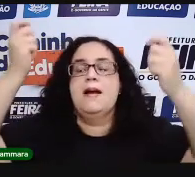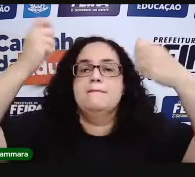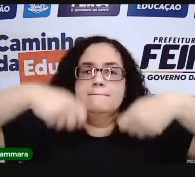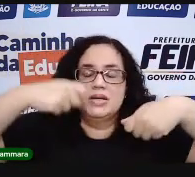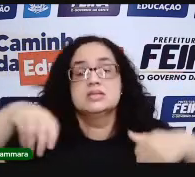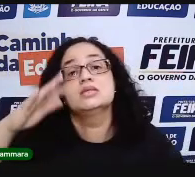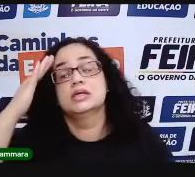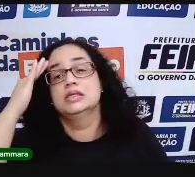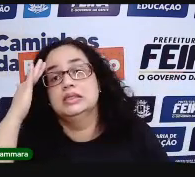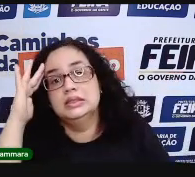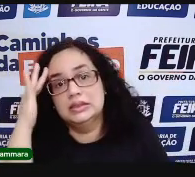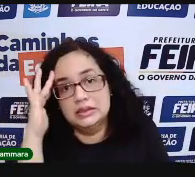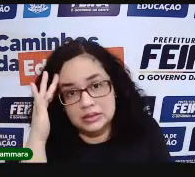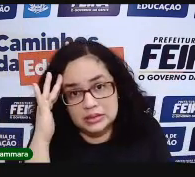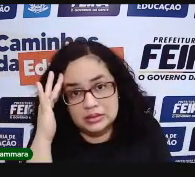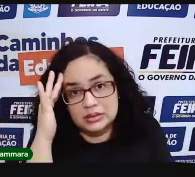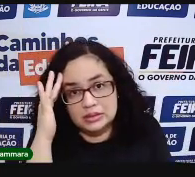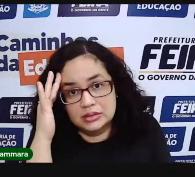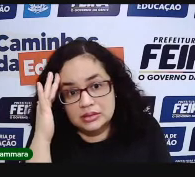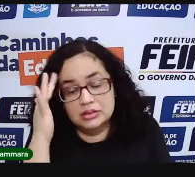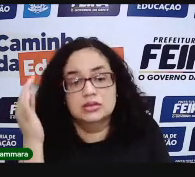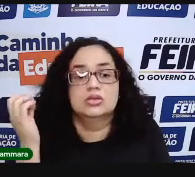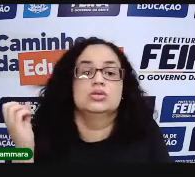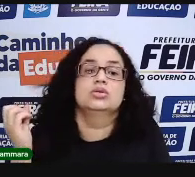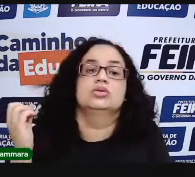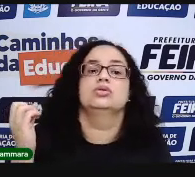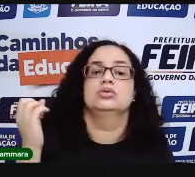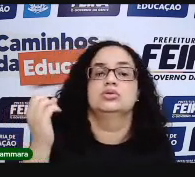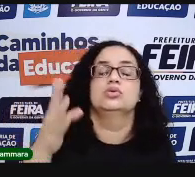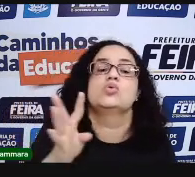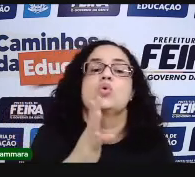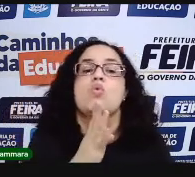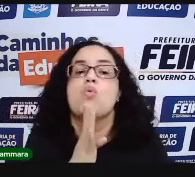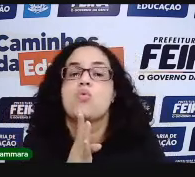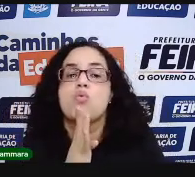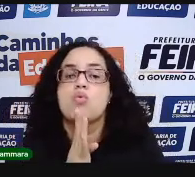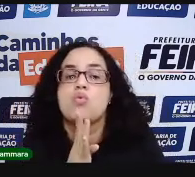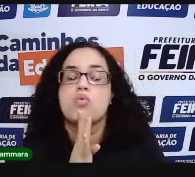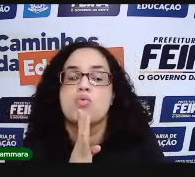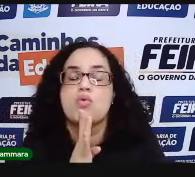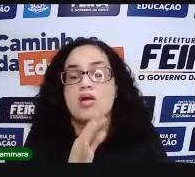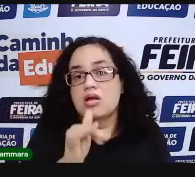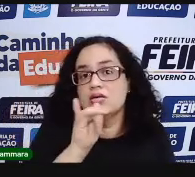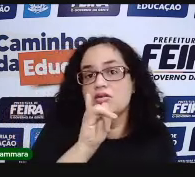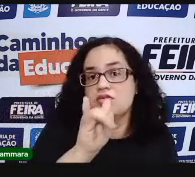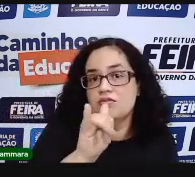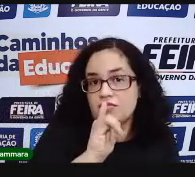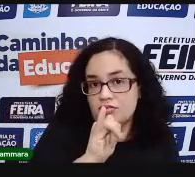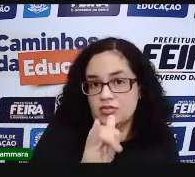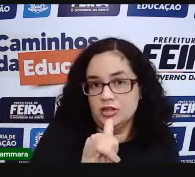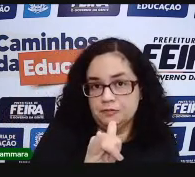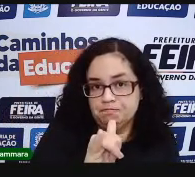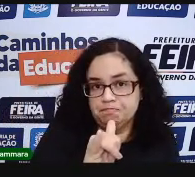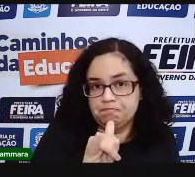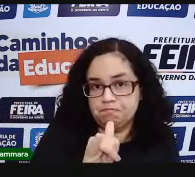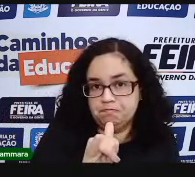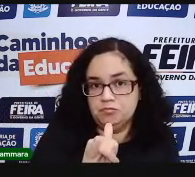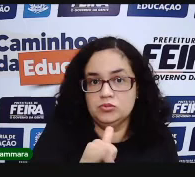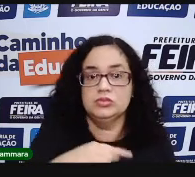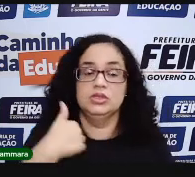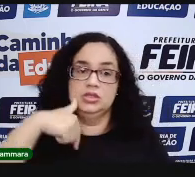Então, gente precisa compreender a função desse conhecimento. E eu digo para vocês